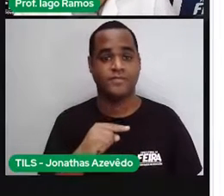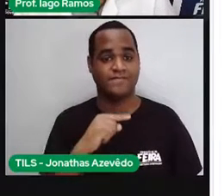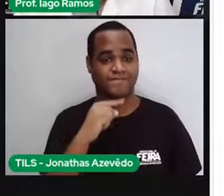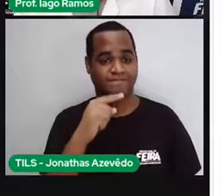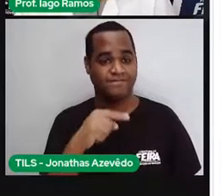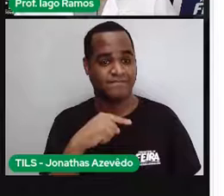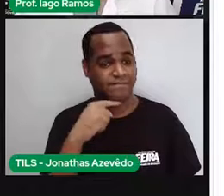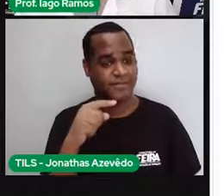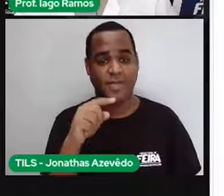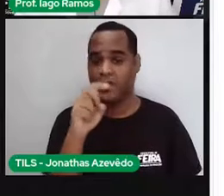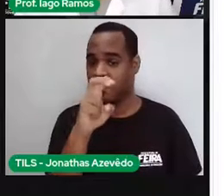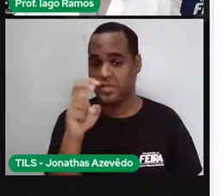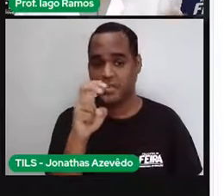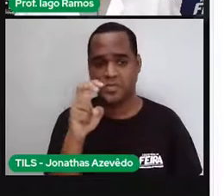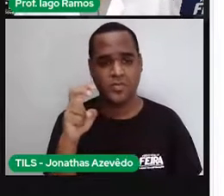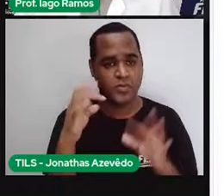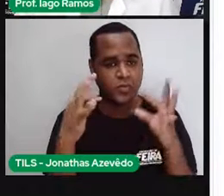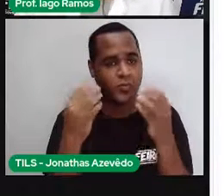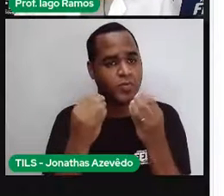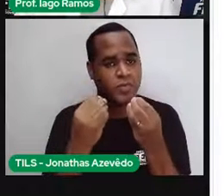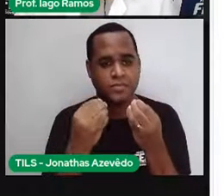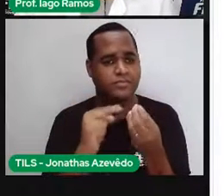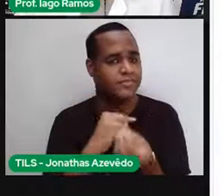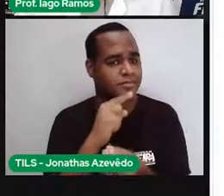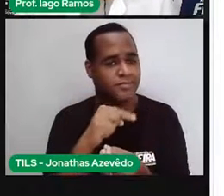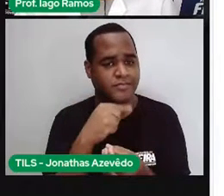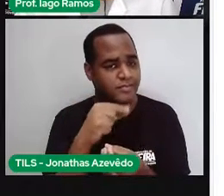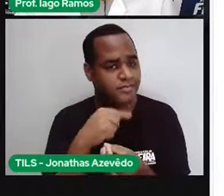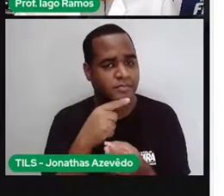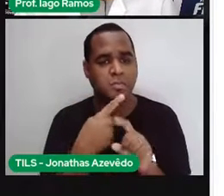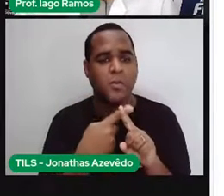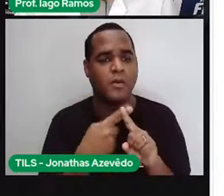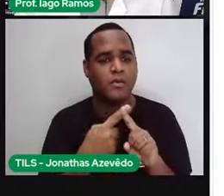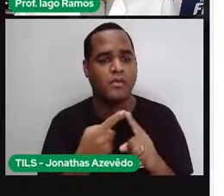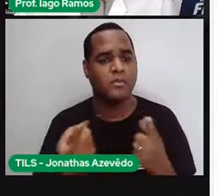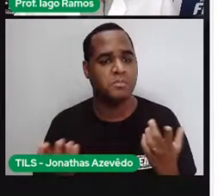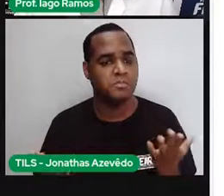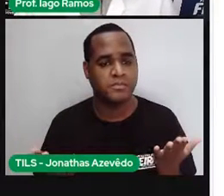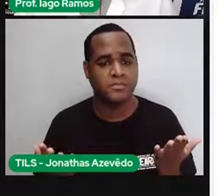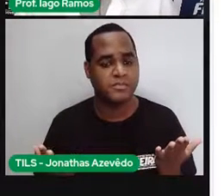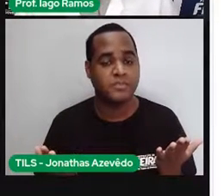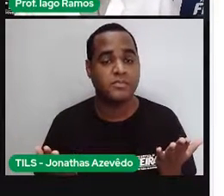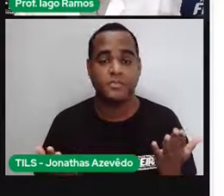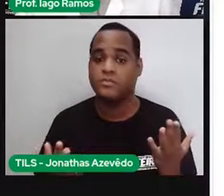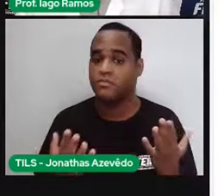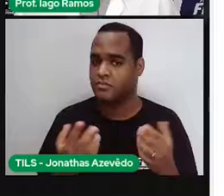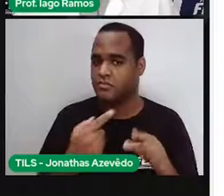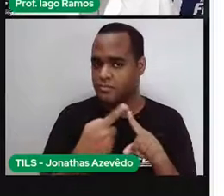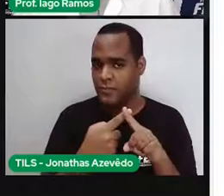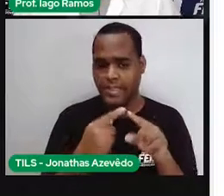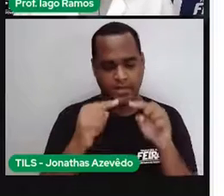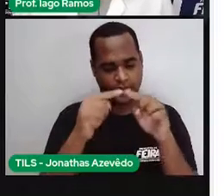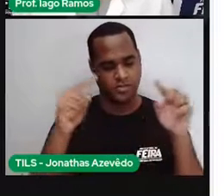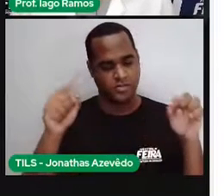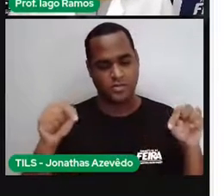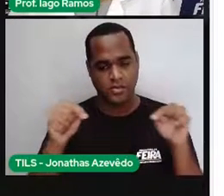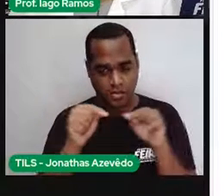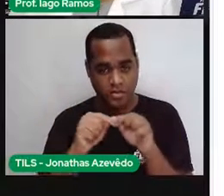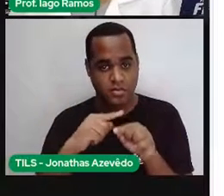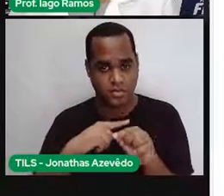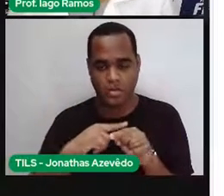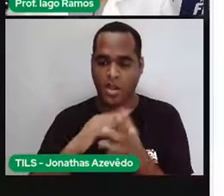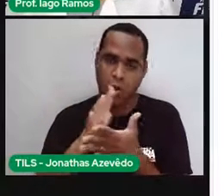tudo ser 55. Por que que não dá para tudo ser 55? Porque no retângulo tem lados